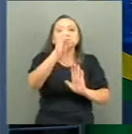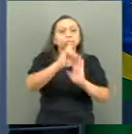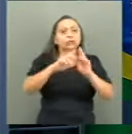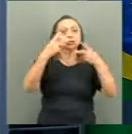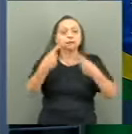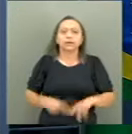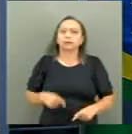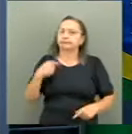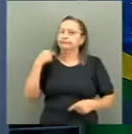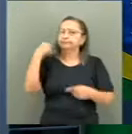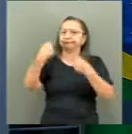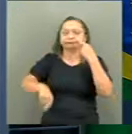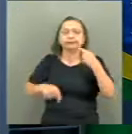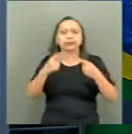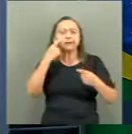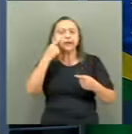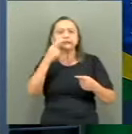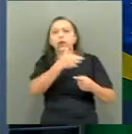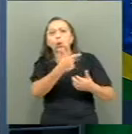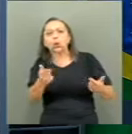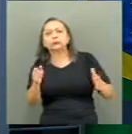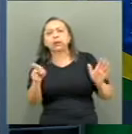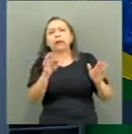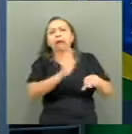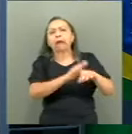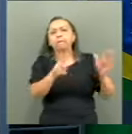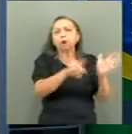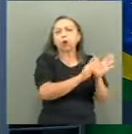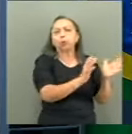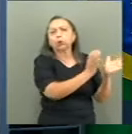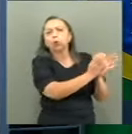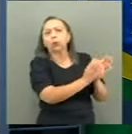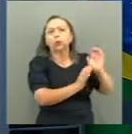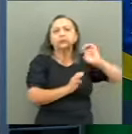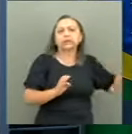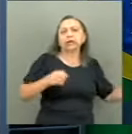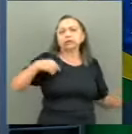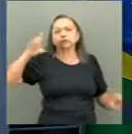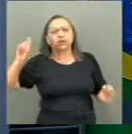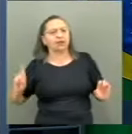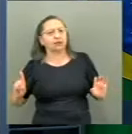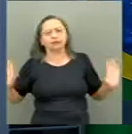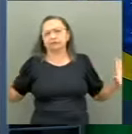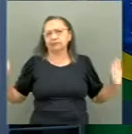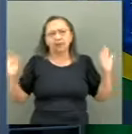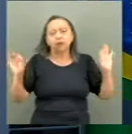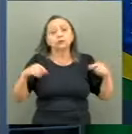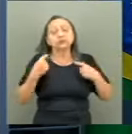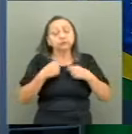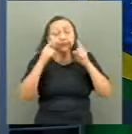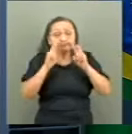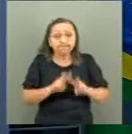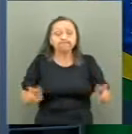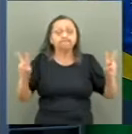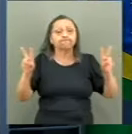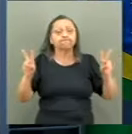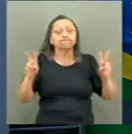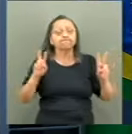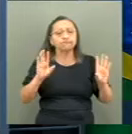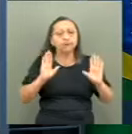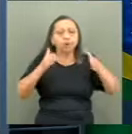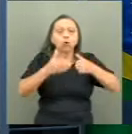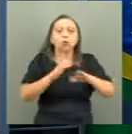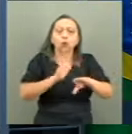tratados como questões ideológicas de direita ou de esquerda. Temos que vislumbrá-los como ações